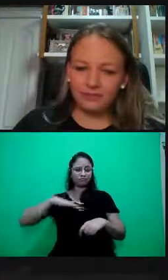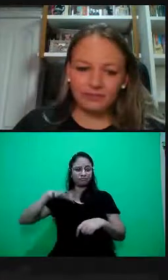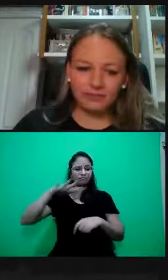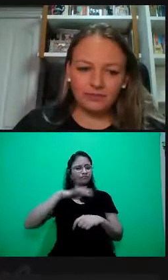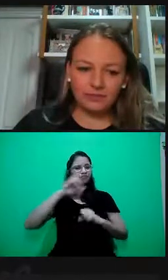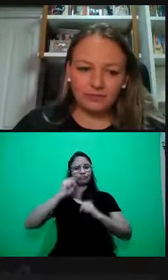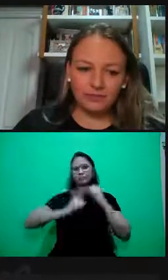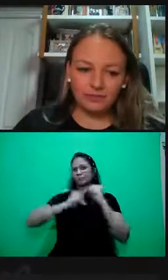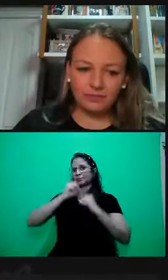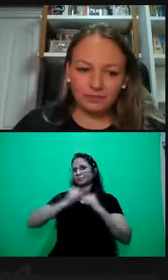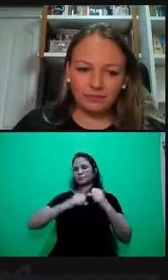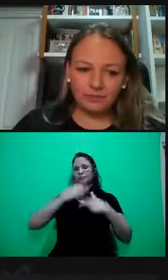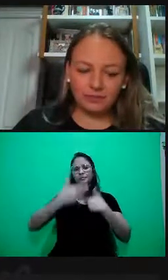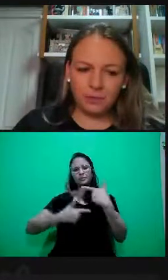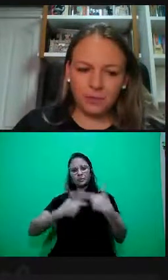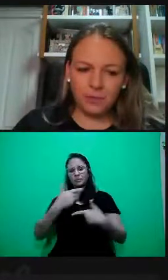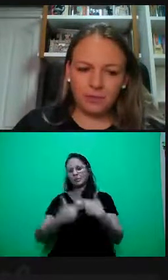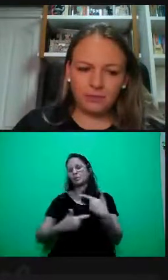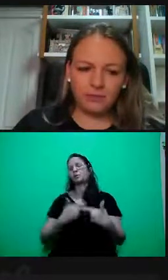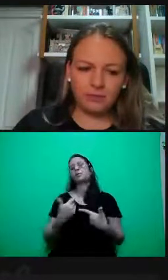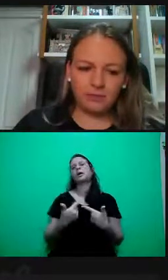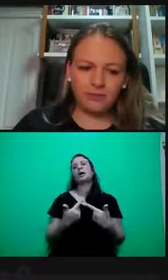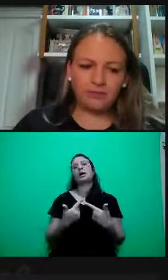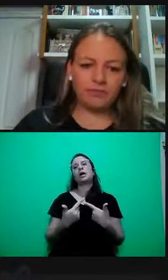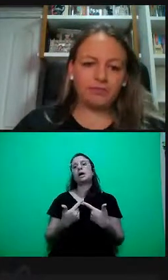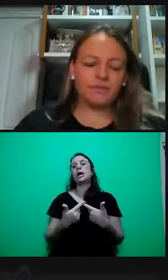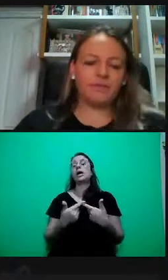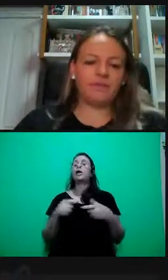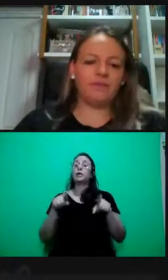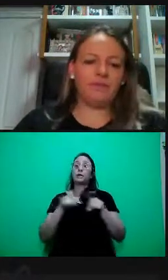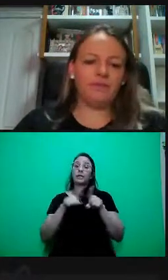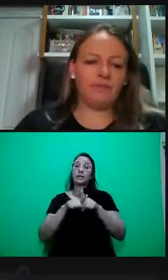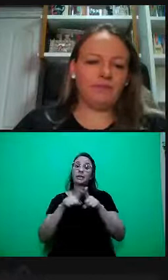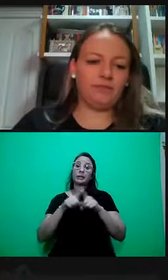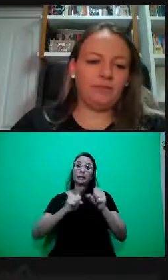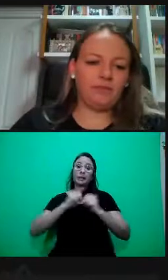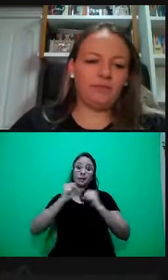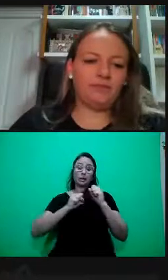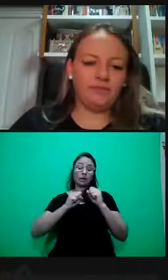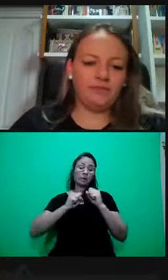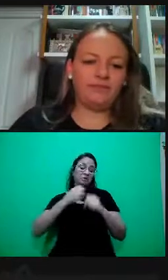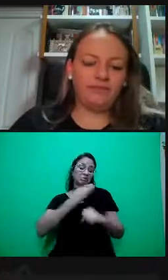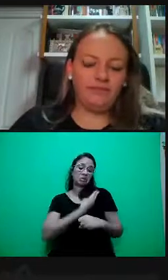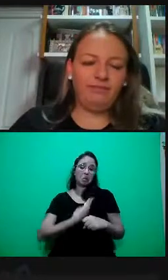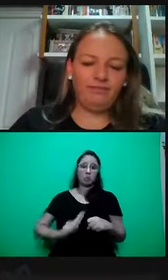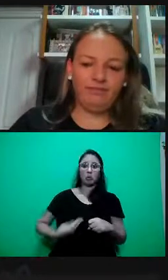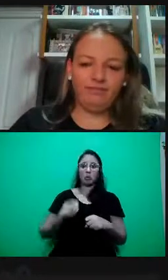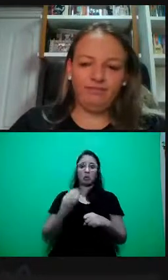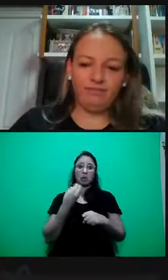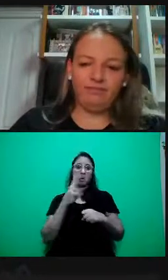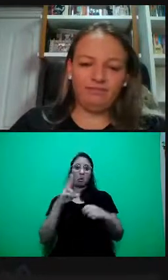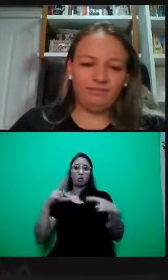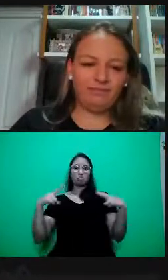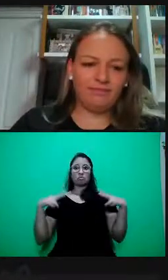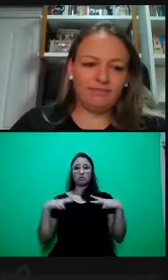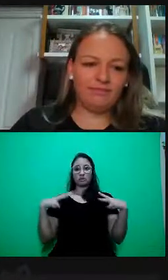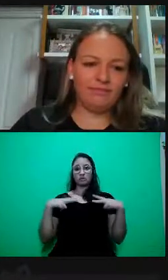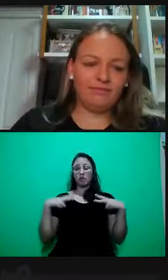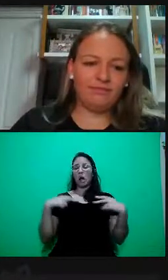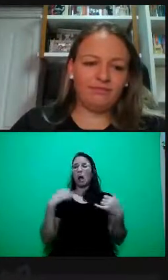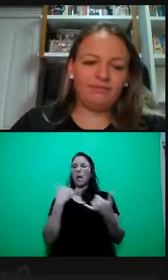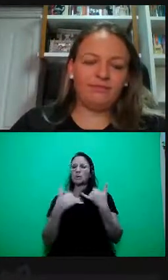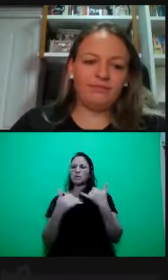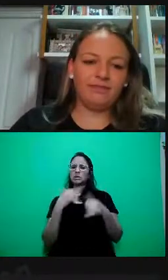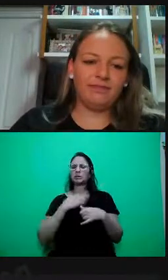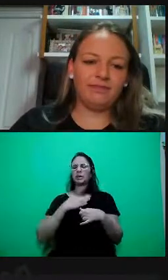trabalho, e aí eu falo de organizações públicas e organizações privadas também. O fato de, da minha líder, por exemplo, quando a fala